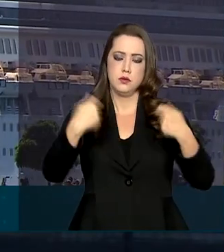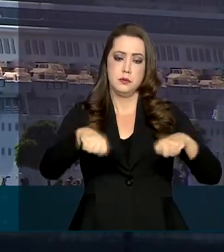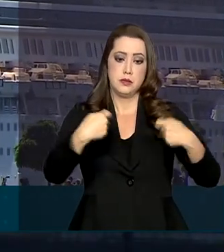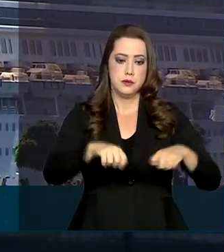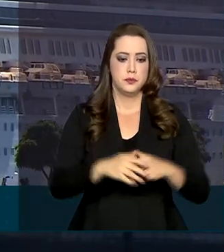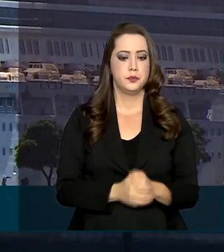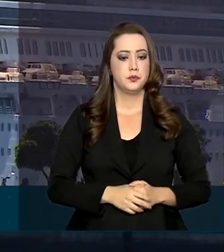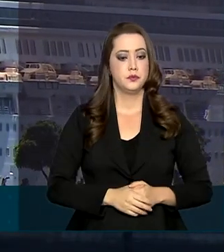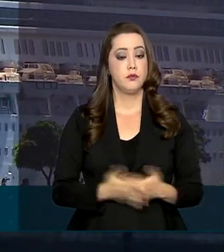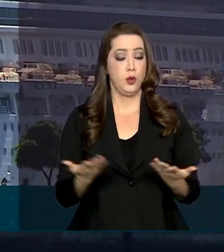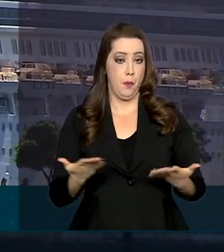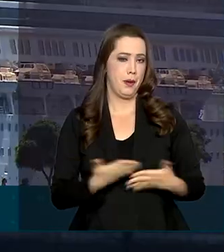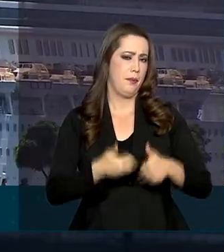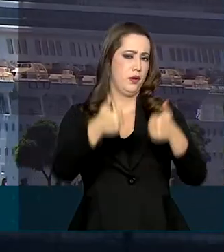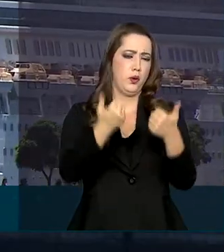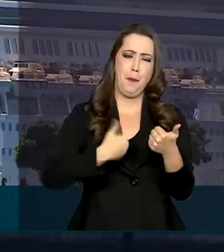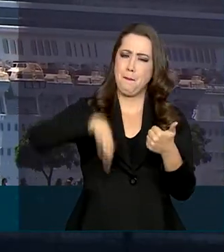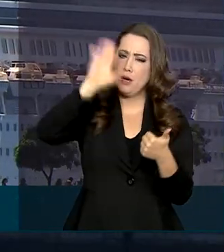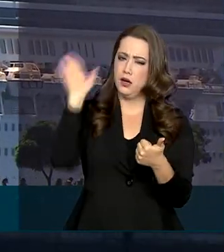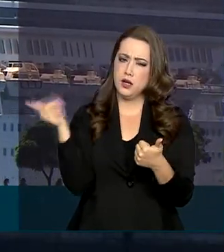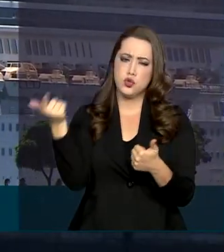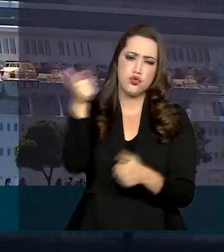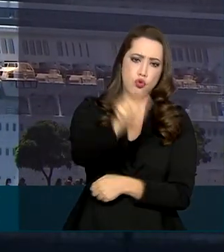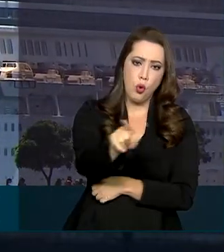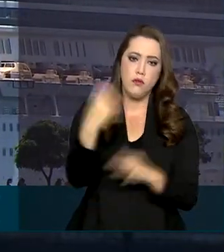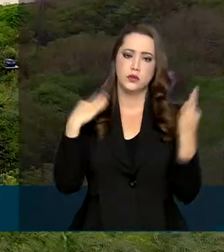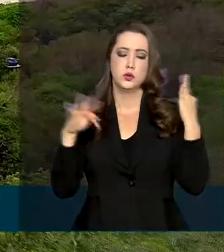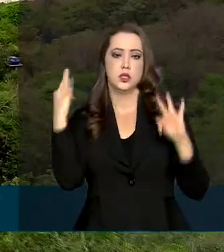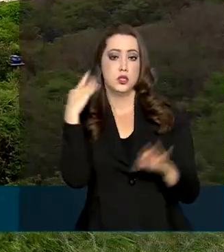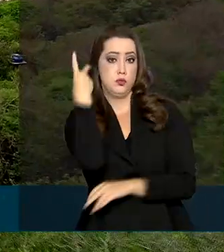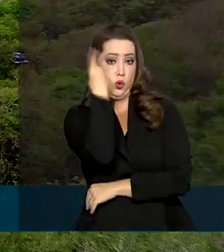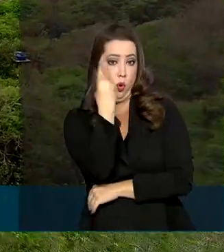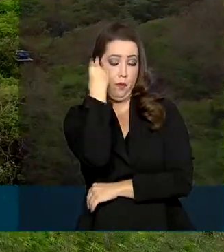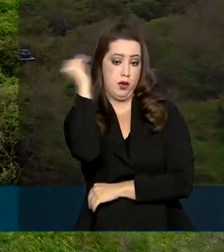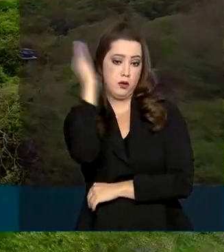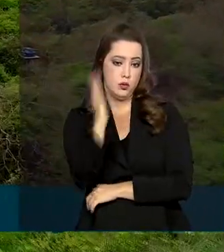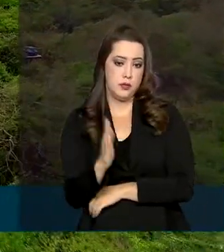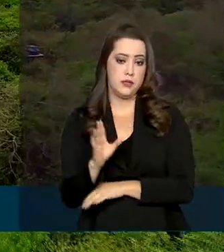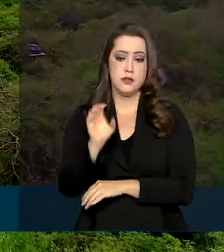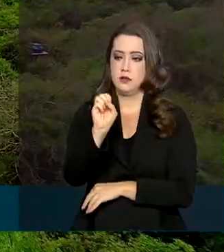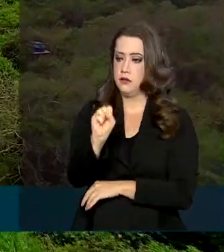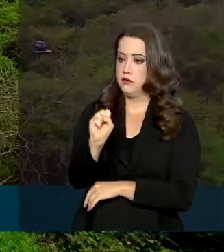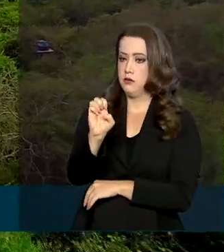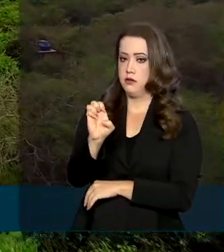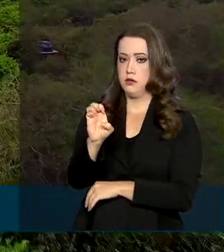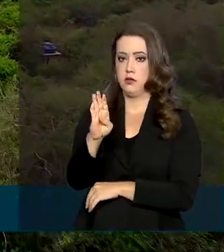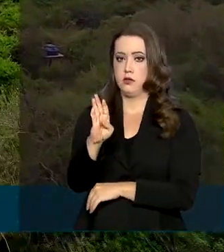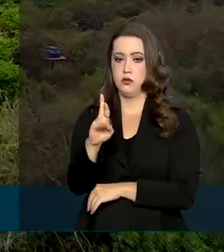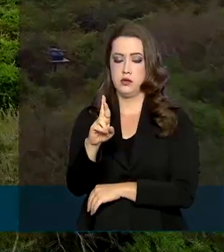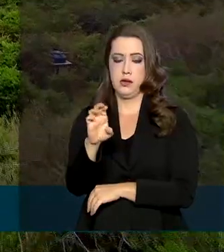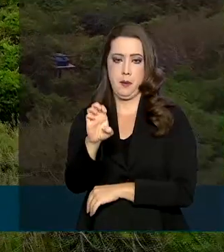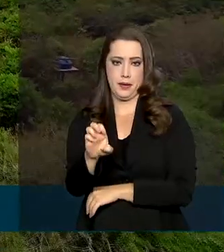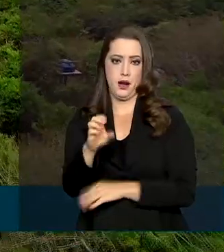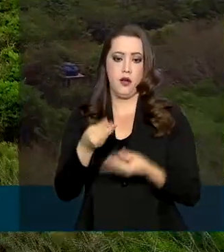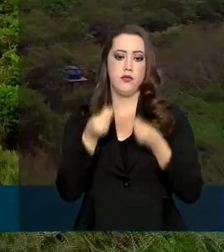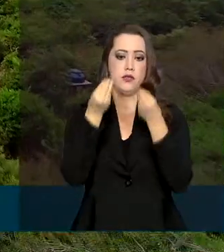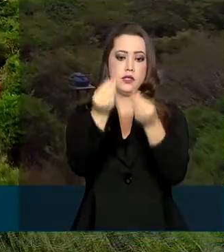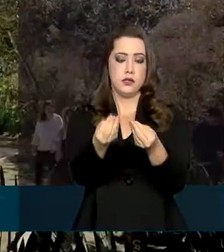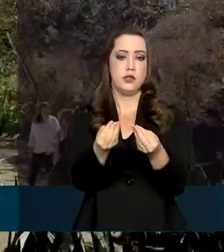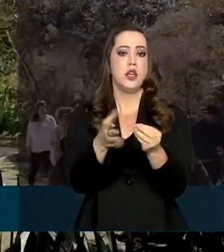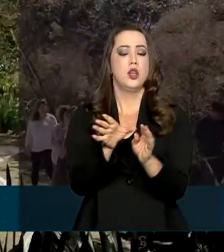Para contribuir ainda mais com a retomada do turismo brasileiro, o SEBRAE tem dado consultoria técnica aos